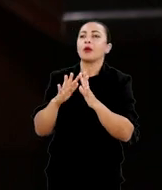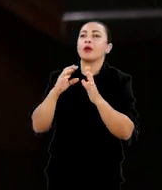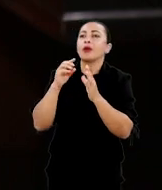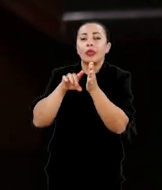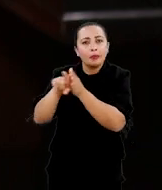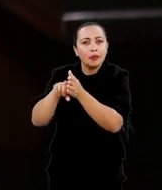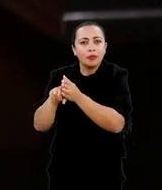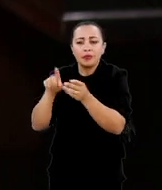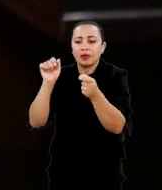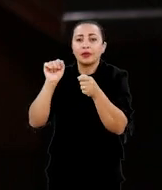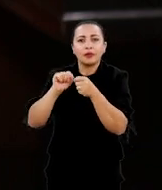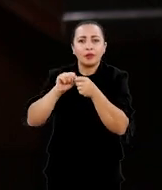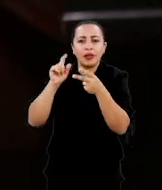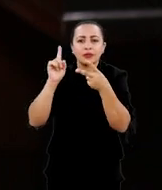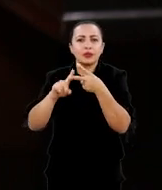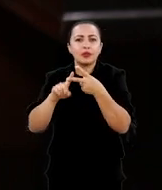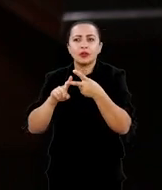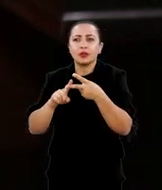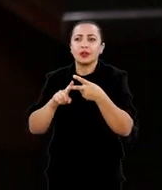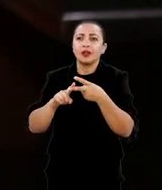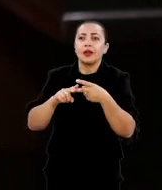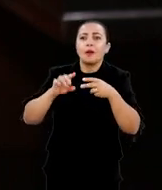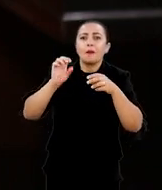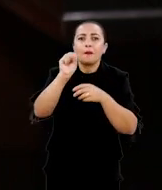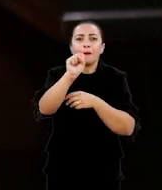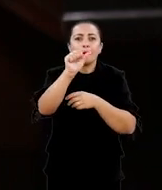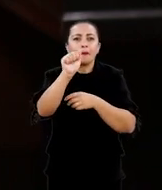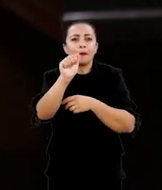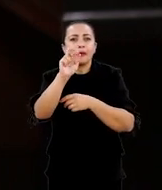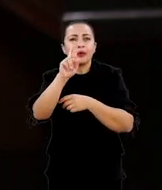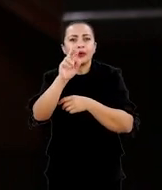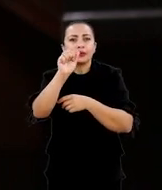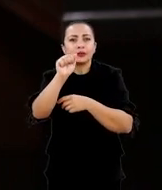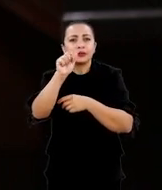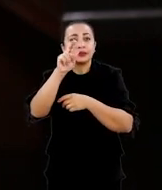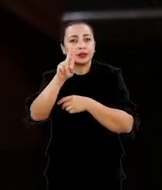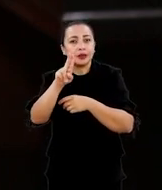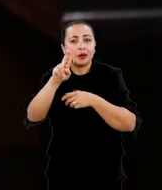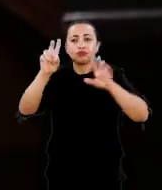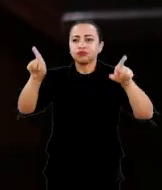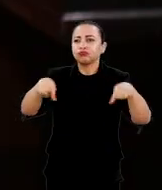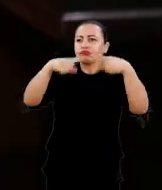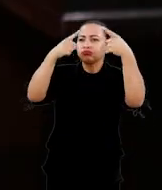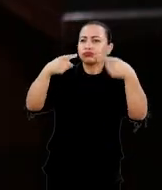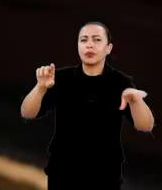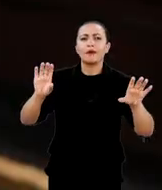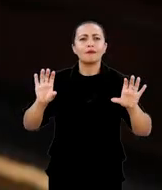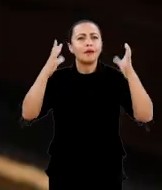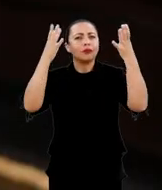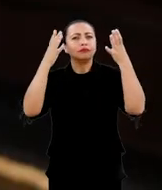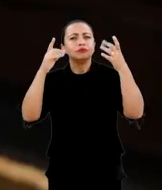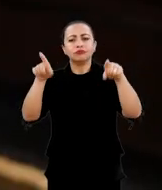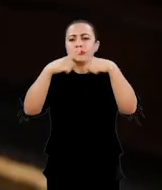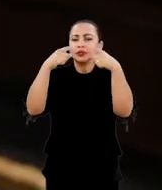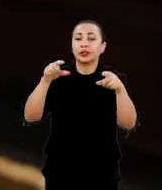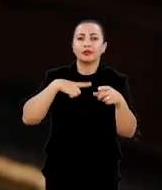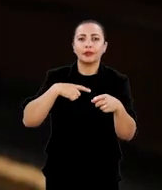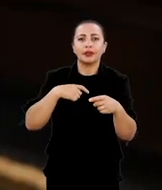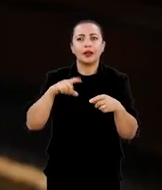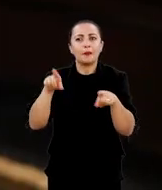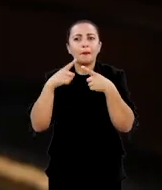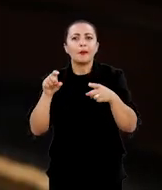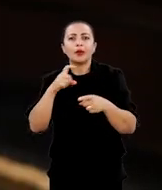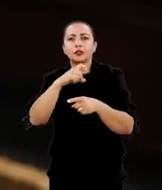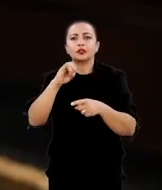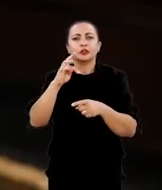pesquisas fazer um sarau ou um show musical melhor dizendo tem uma música de Xisto